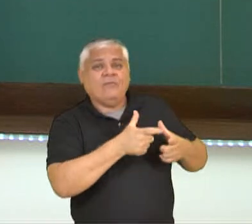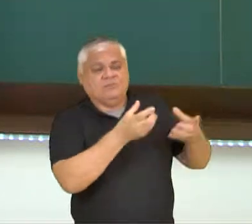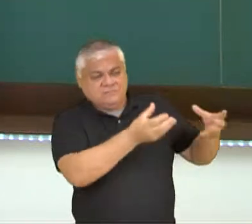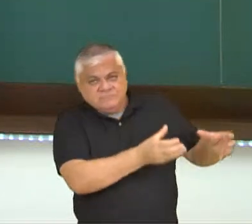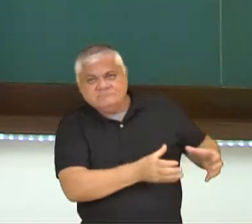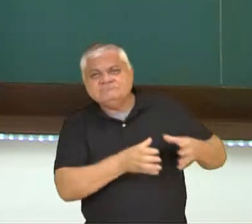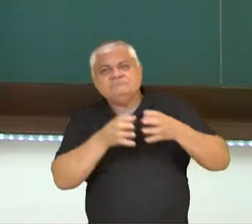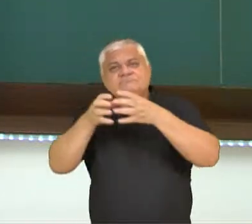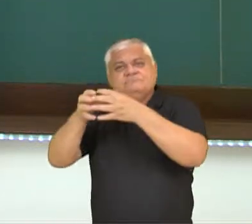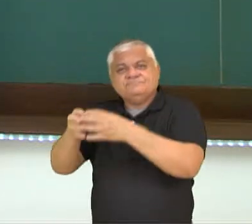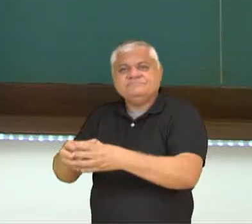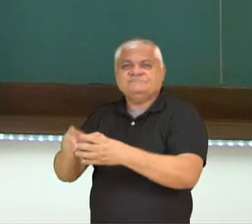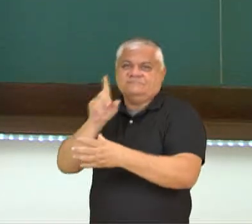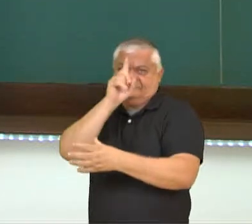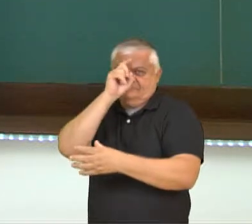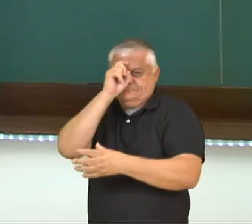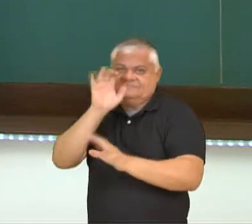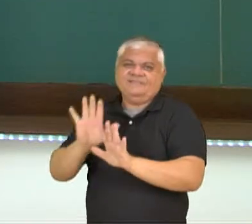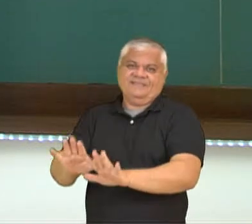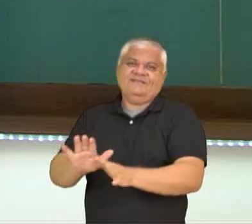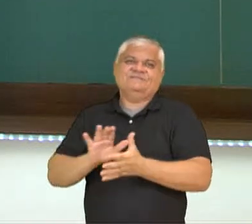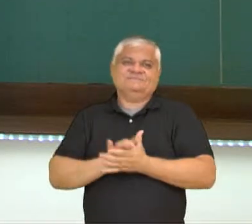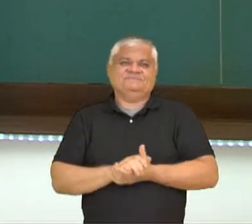é uma viagem mais longa. Não é interessante?